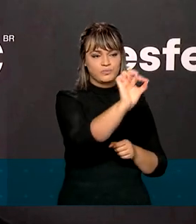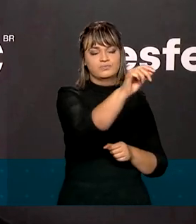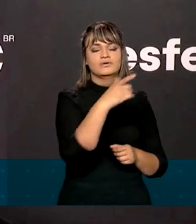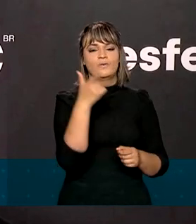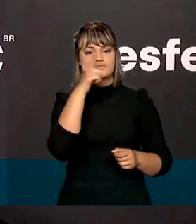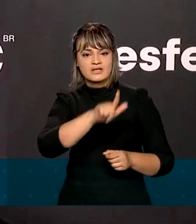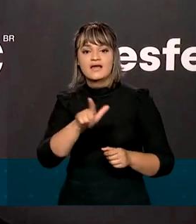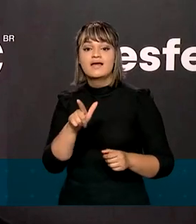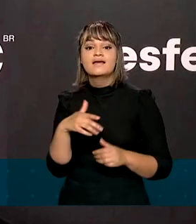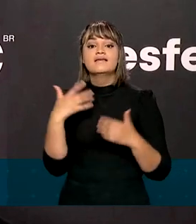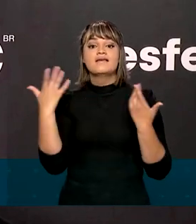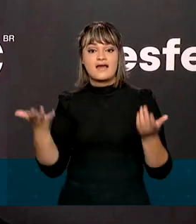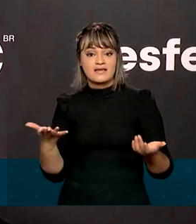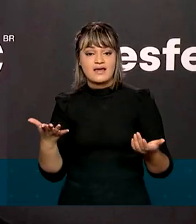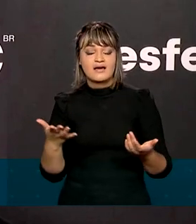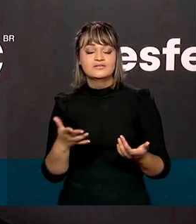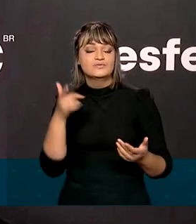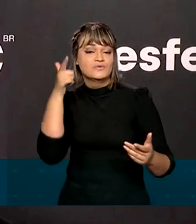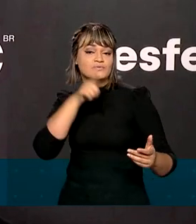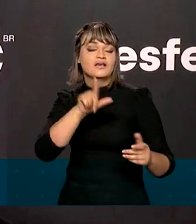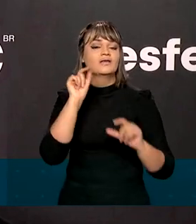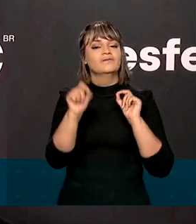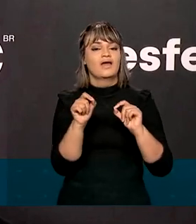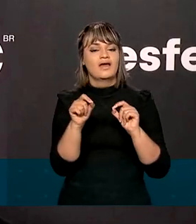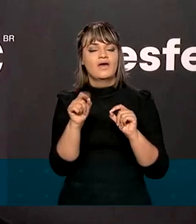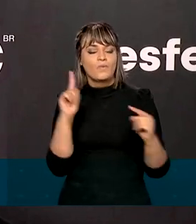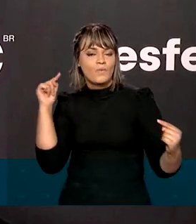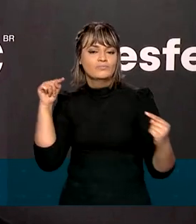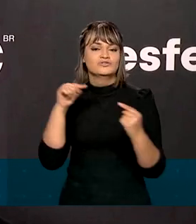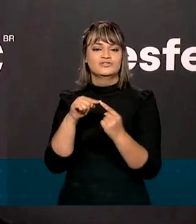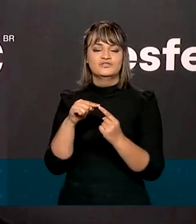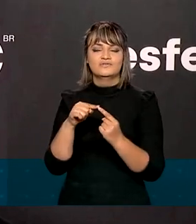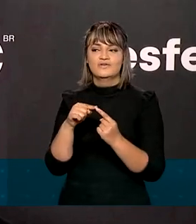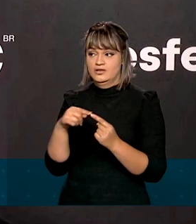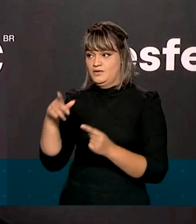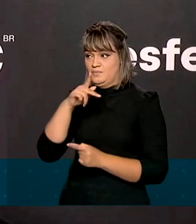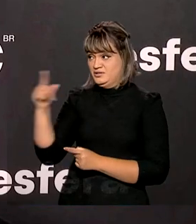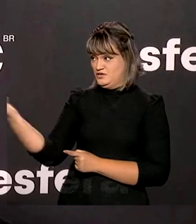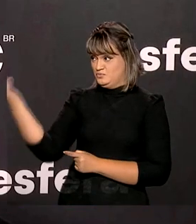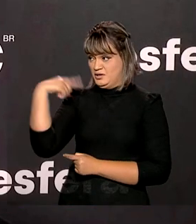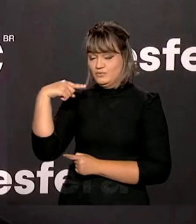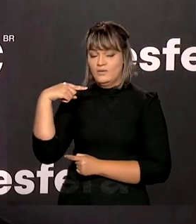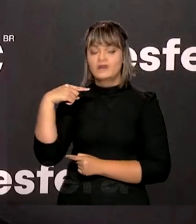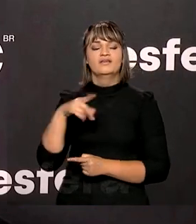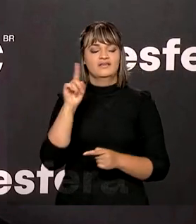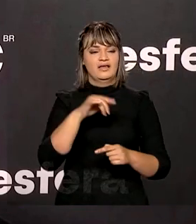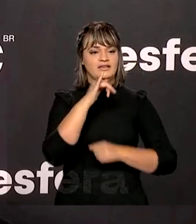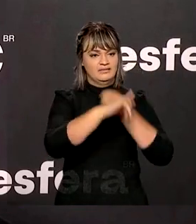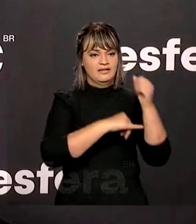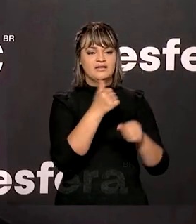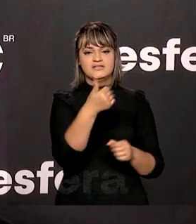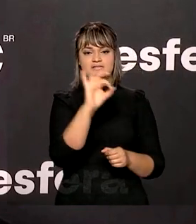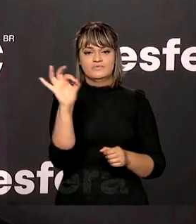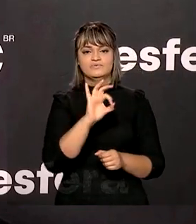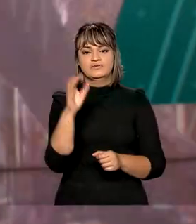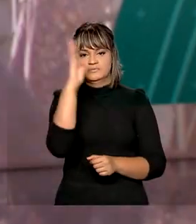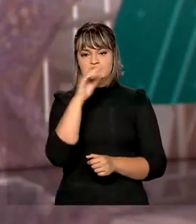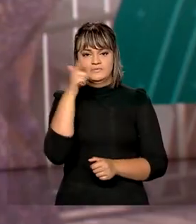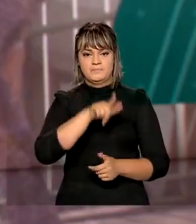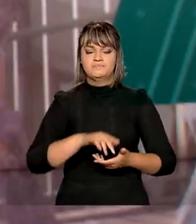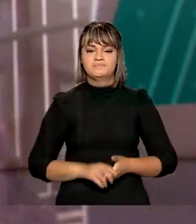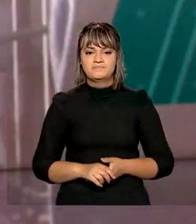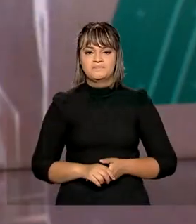conseguiremos, então, cumprir a missão que foi dada pelo presidente, que é levar a internet para 100% dos brasileiros.